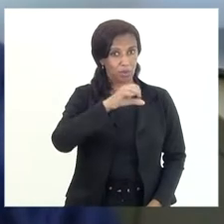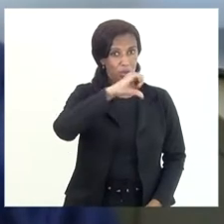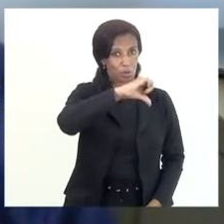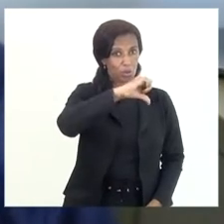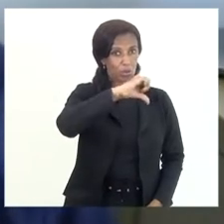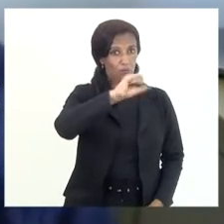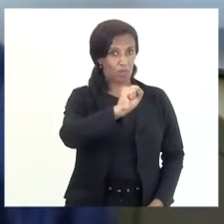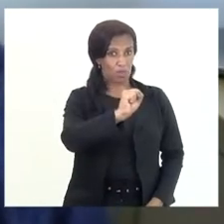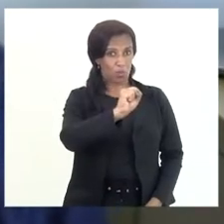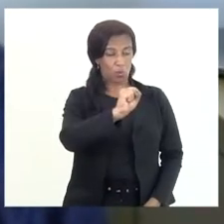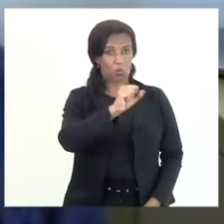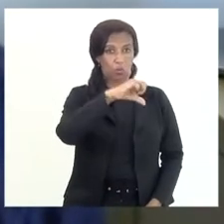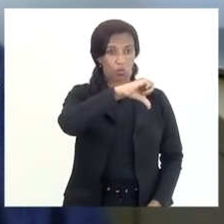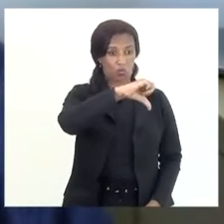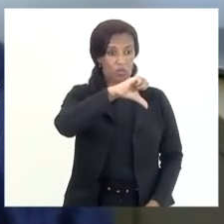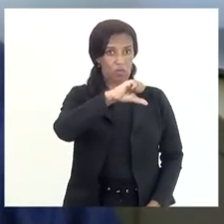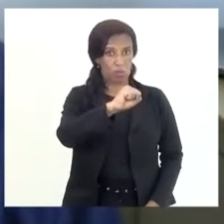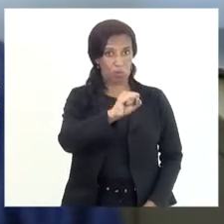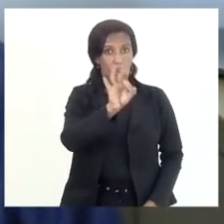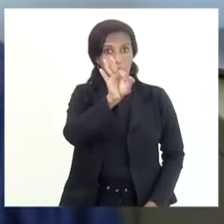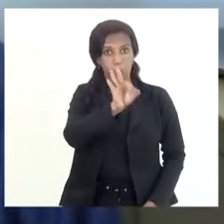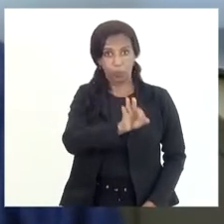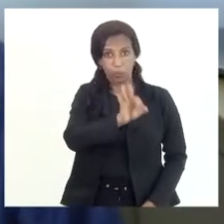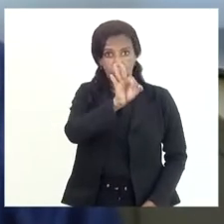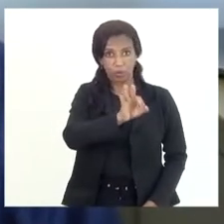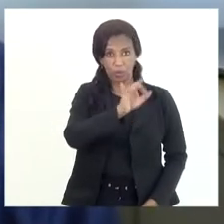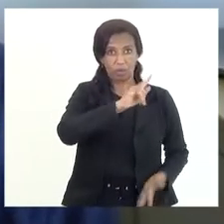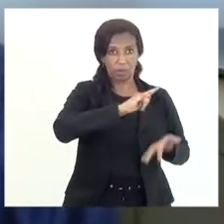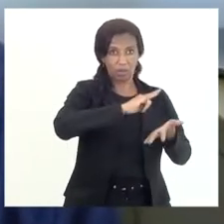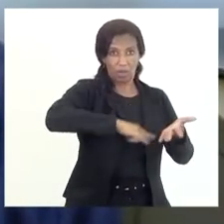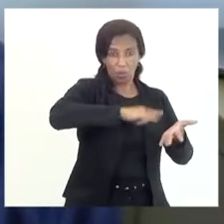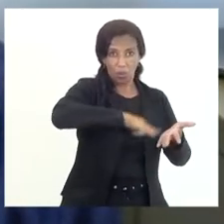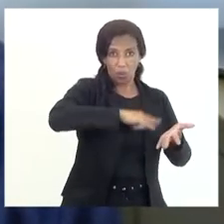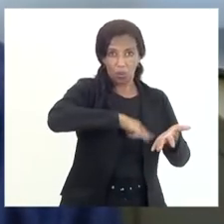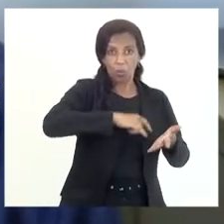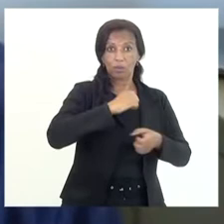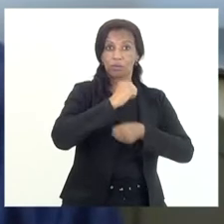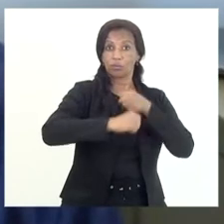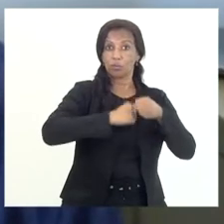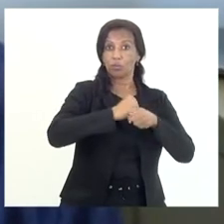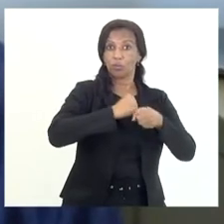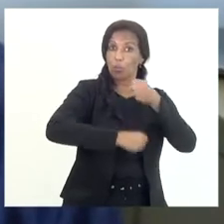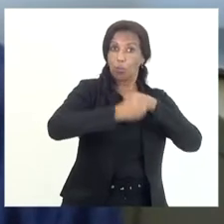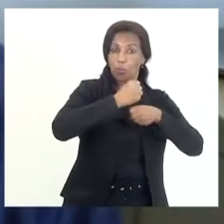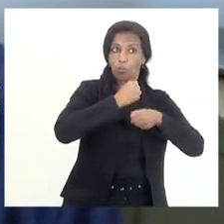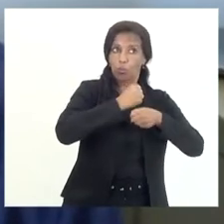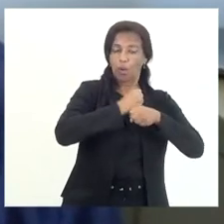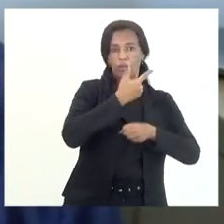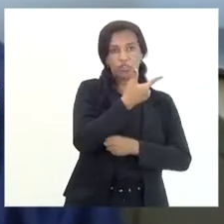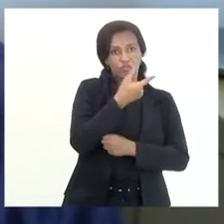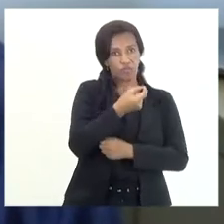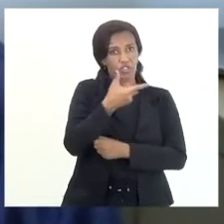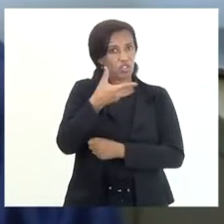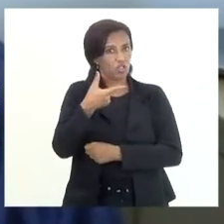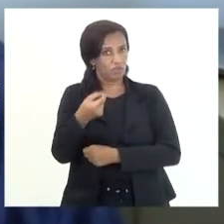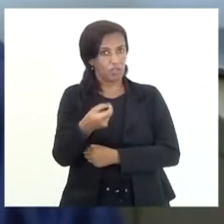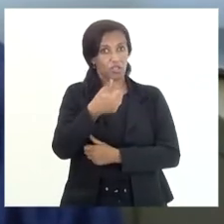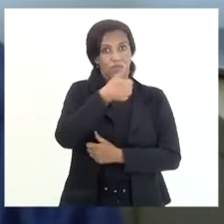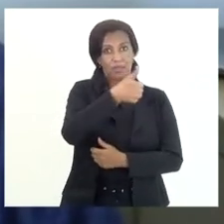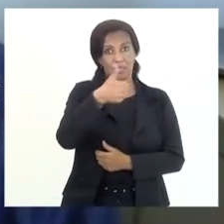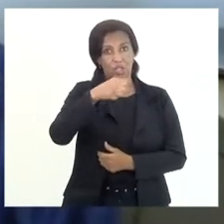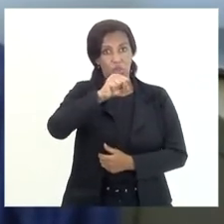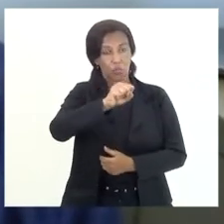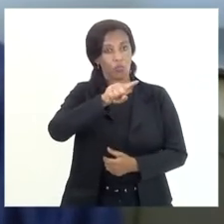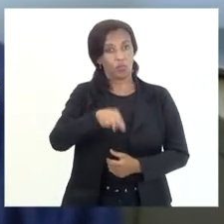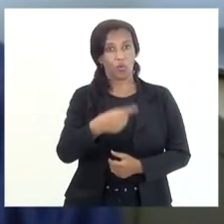98%, aí das contas de 20, que já não são mais de 114 bilhões, são de 118